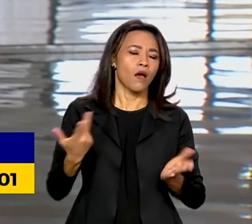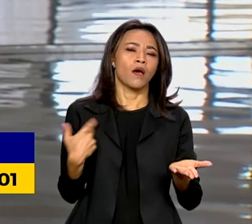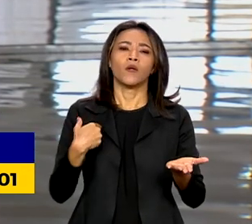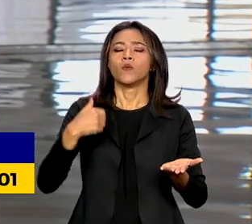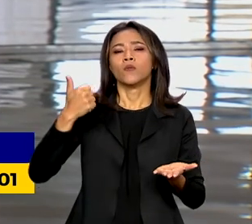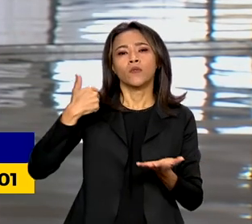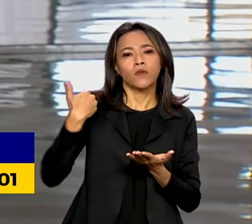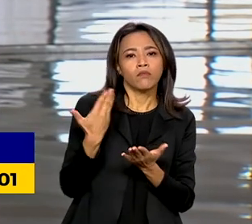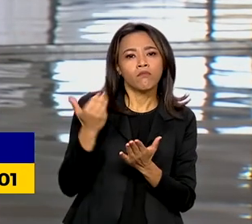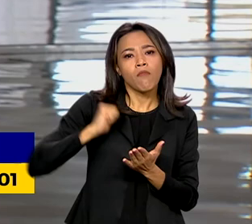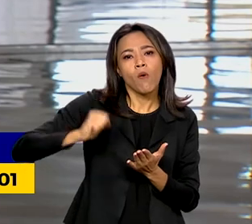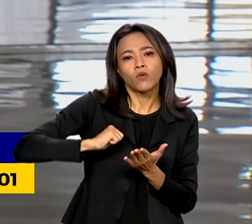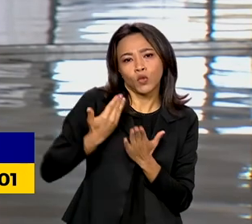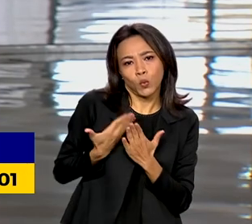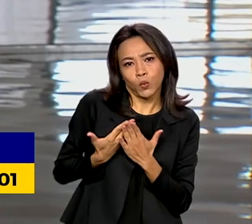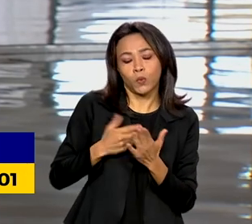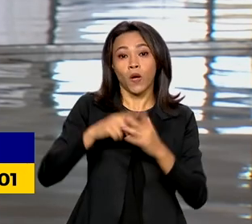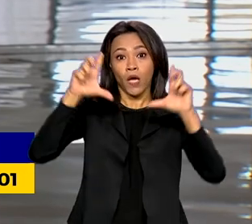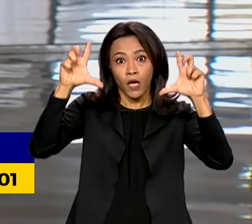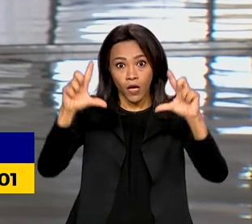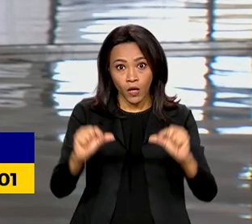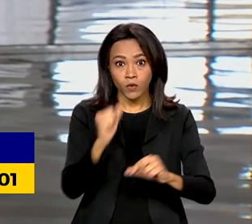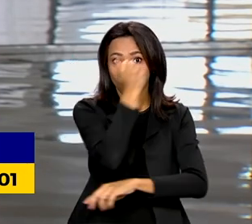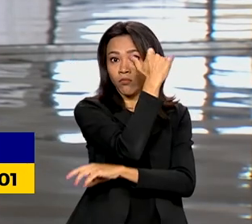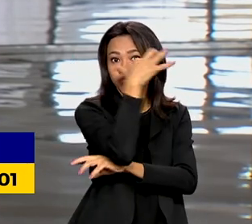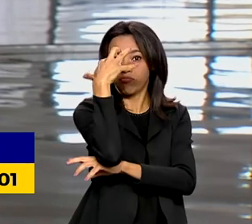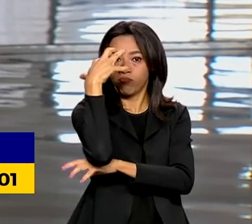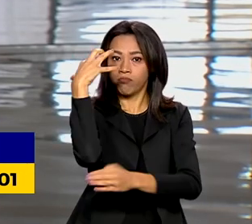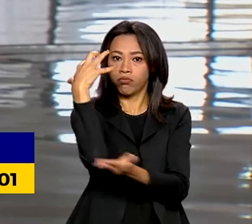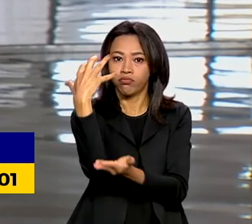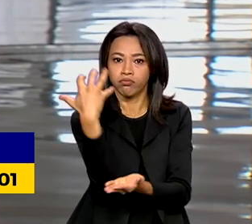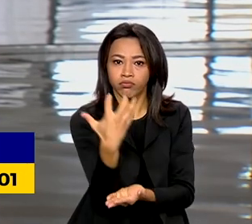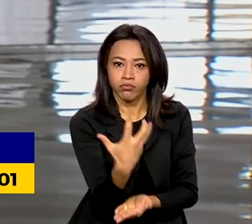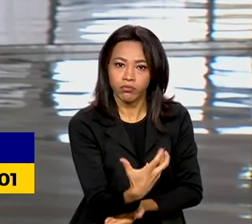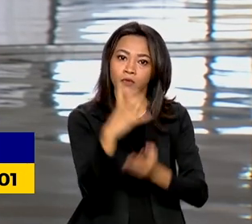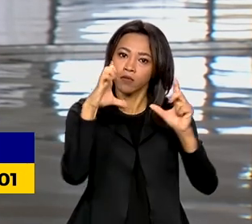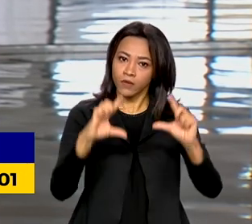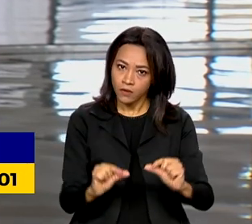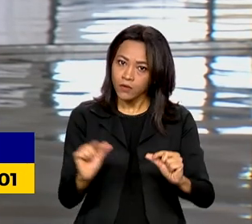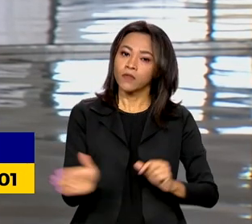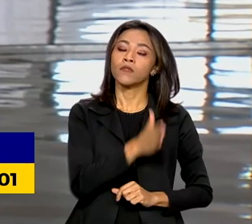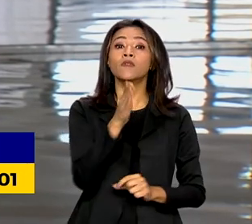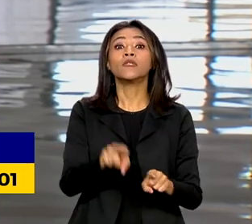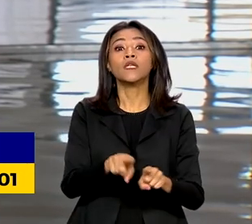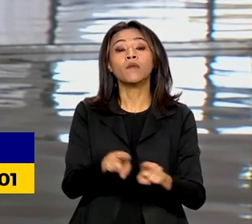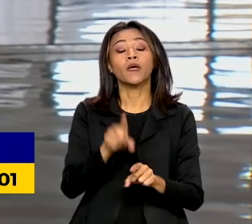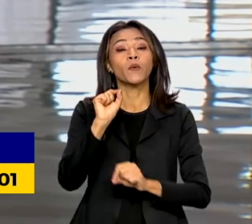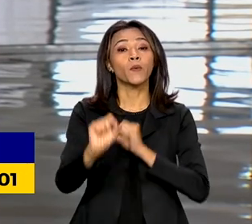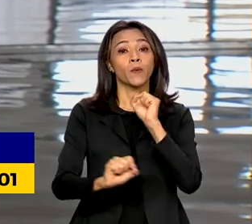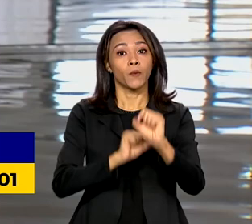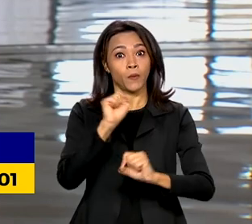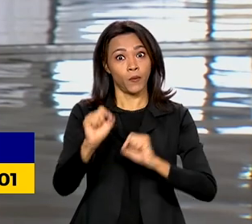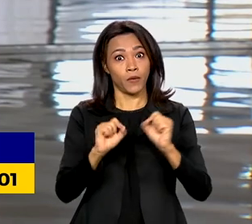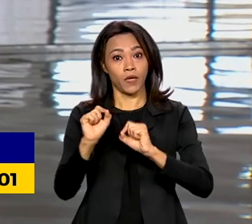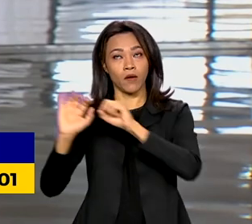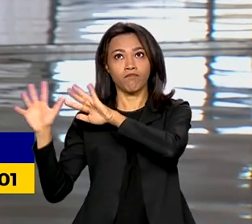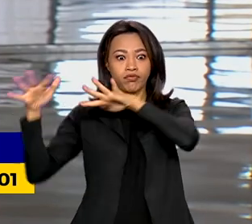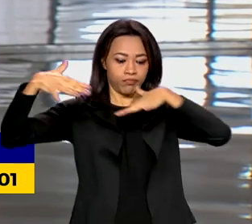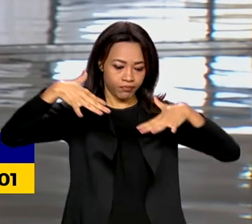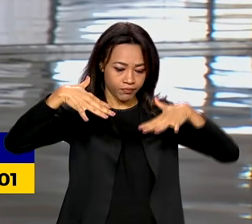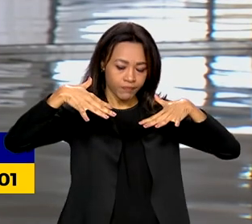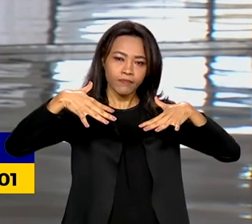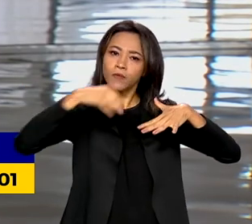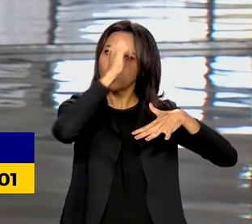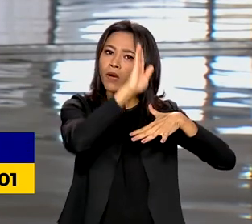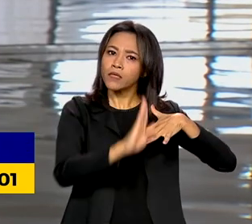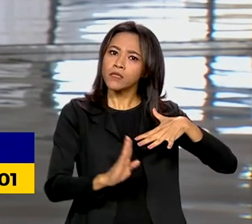estudo, a redução do desmatamento na Amazônia e ainda a recuperação do prestígio do Brasil no cenário